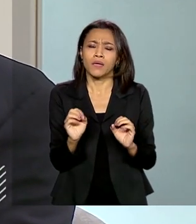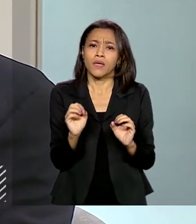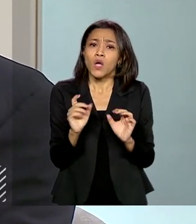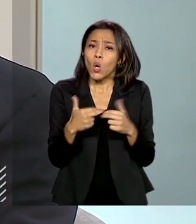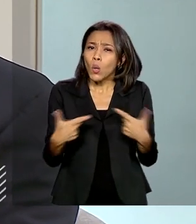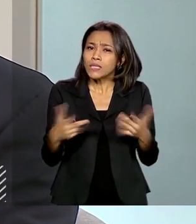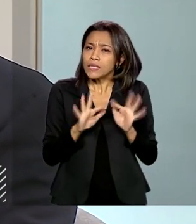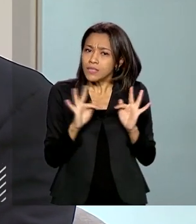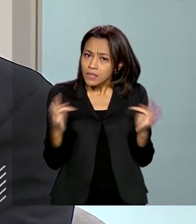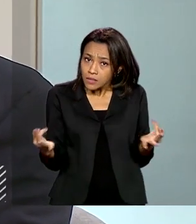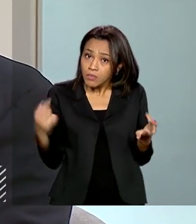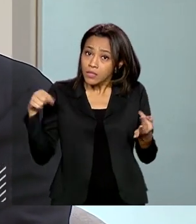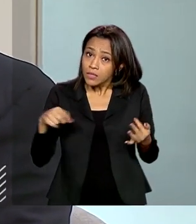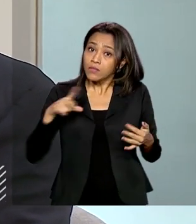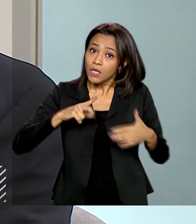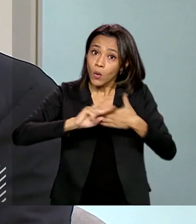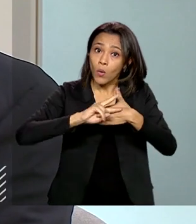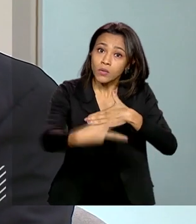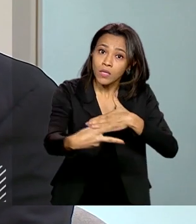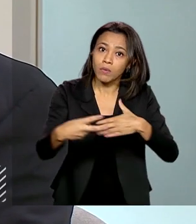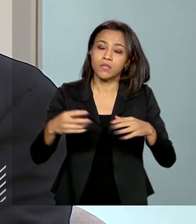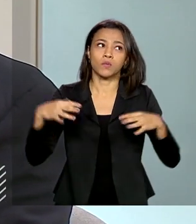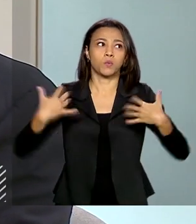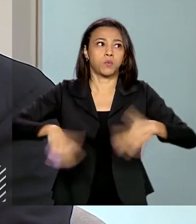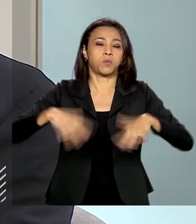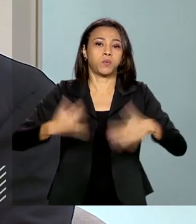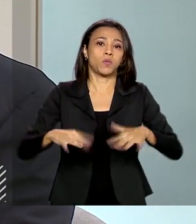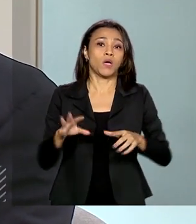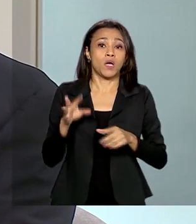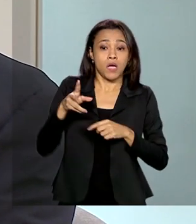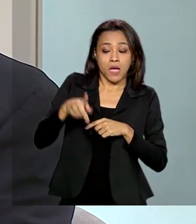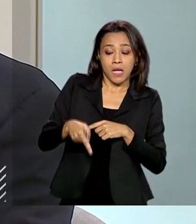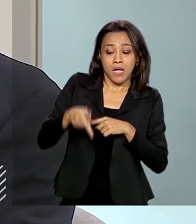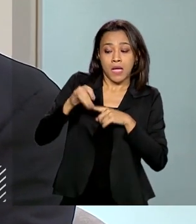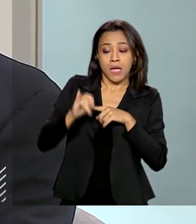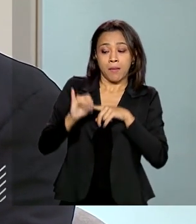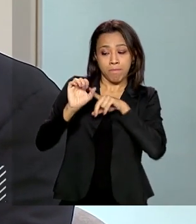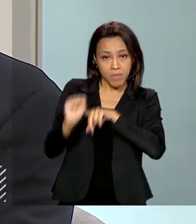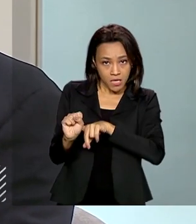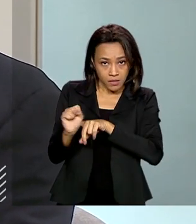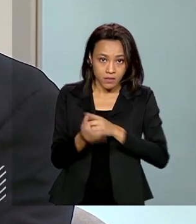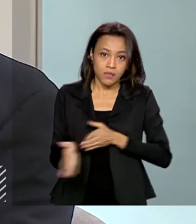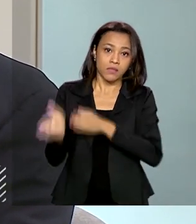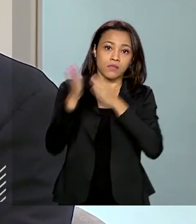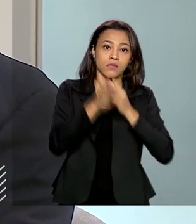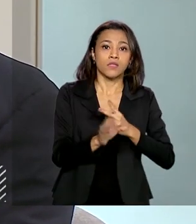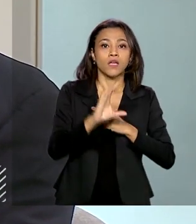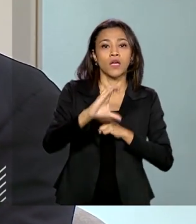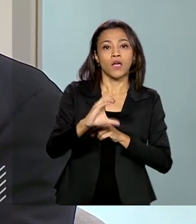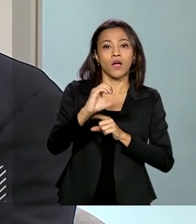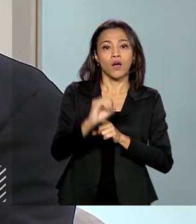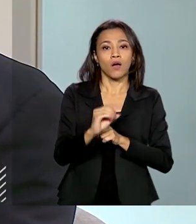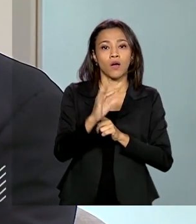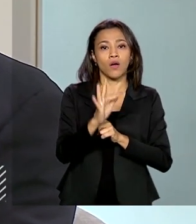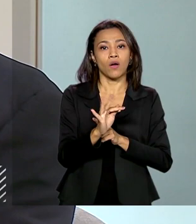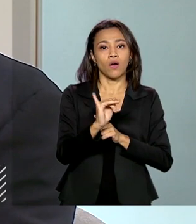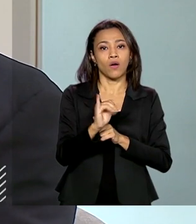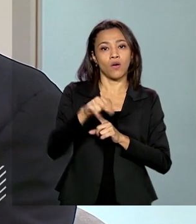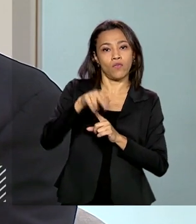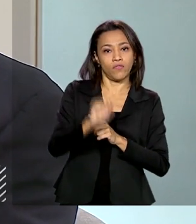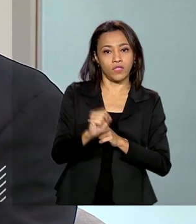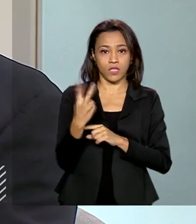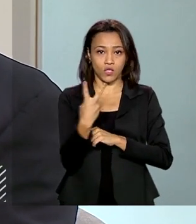uma implicação muito ampla. A PIS e COFINS, os dois tributos juntos, a gente tem algo como